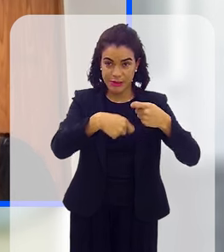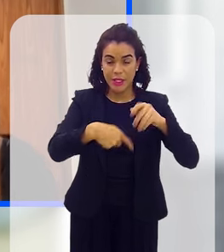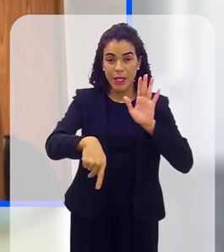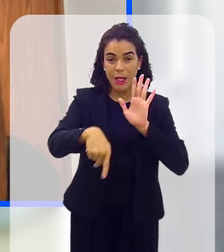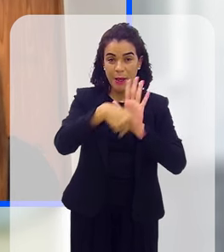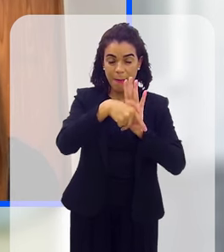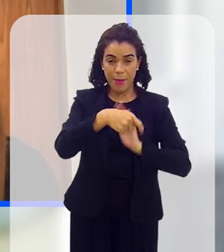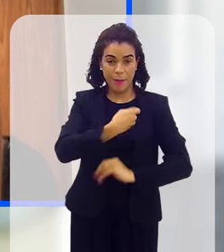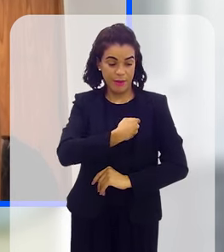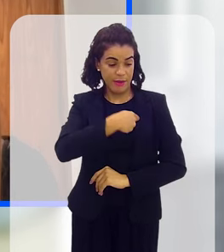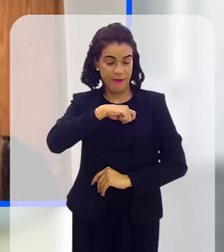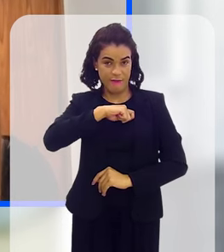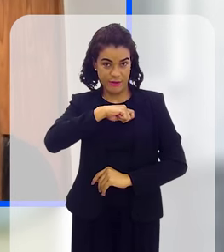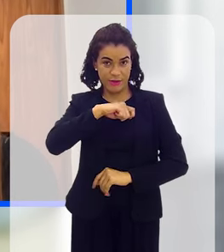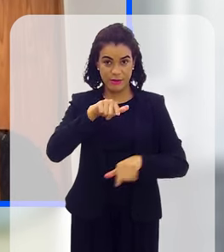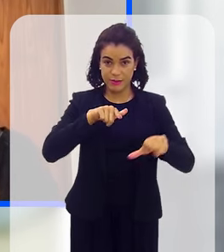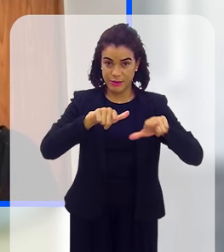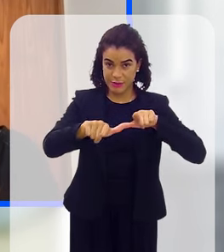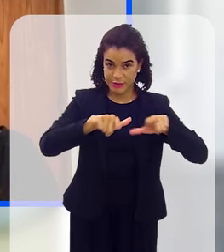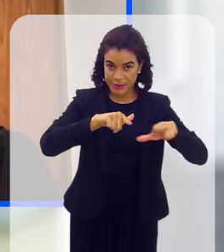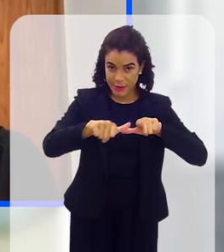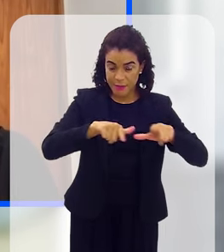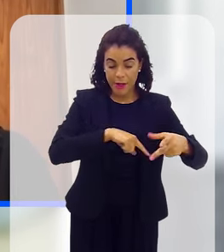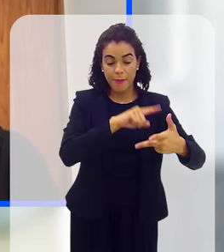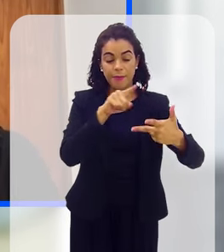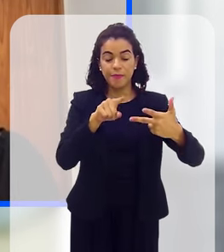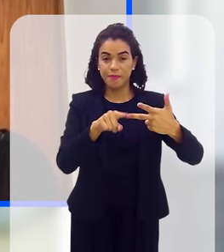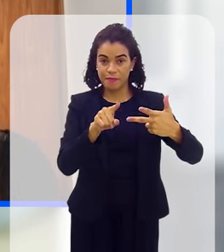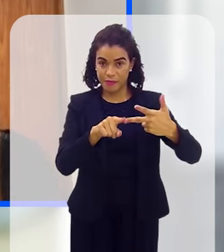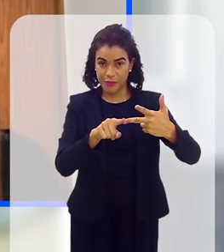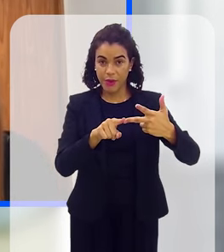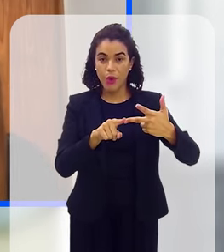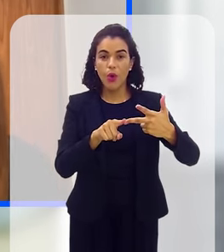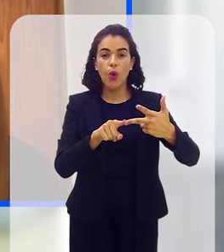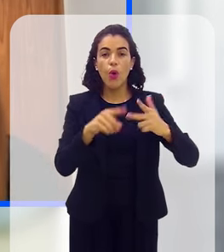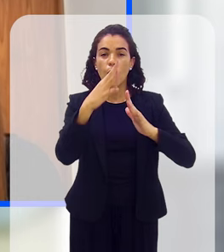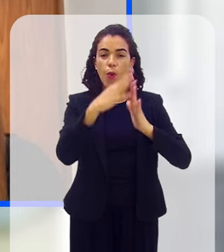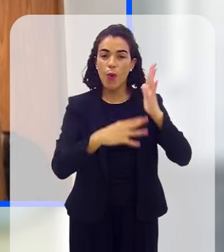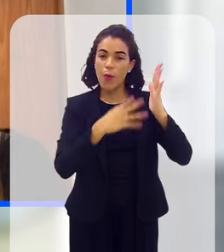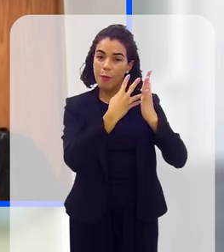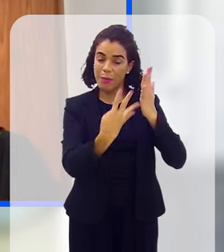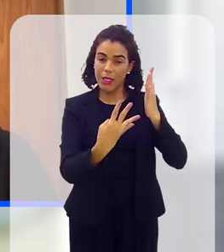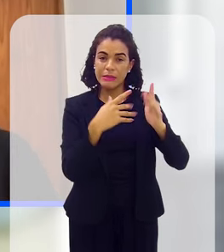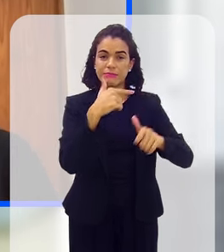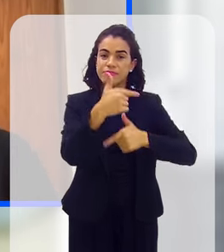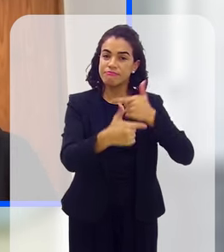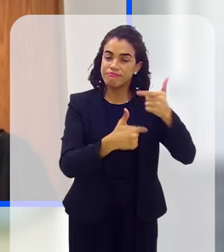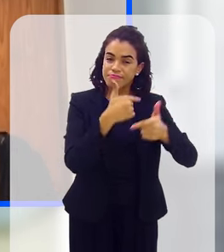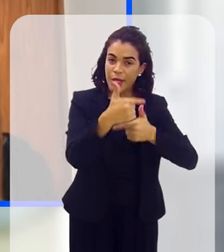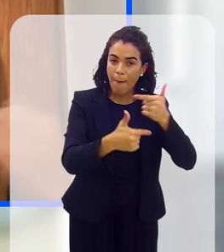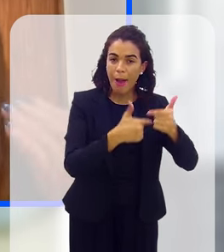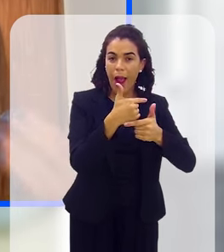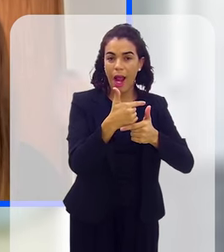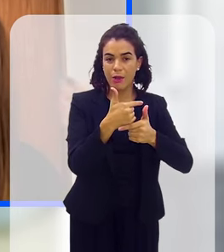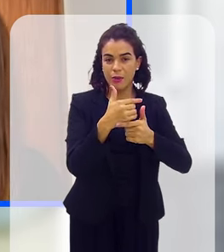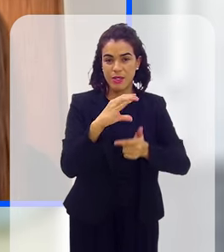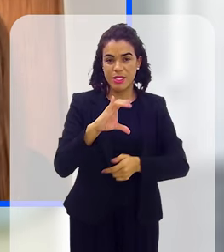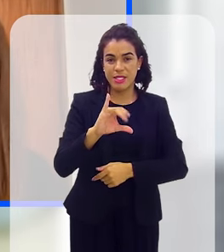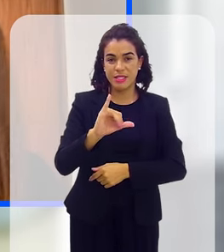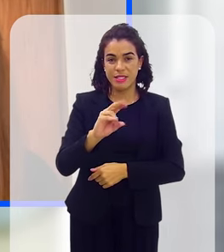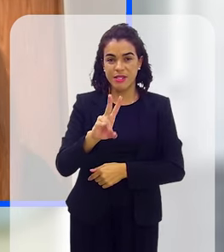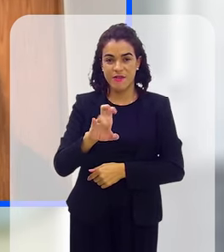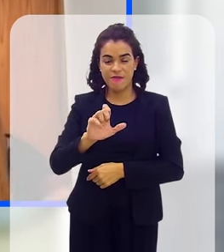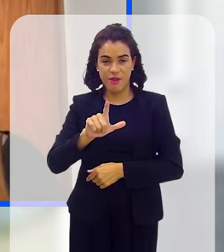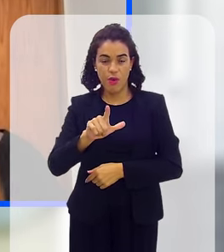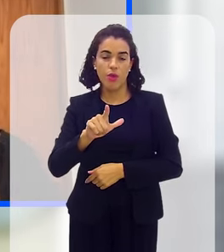da fiscalização do trabalho, o plano de tratamento cível na Justiça do Trabalho, que é própria do Ministério